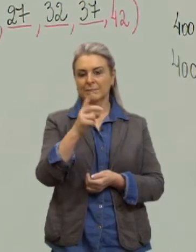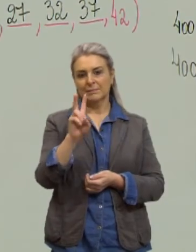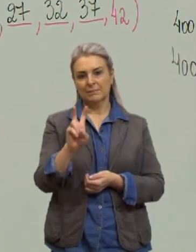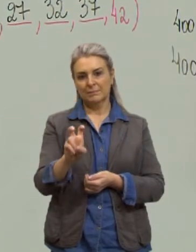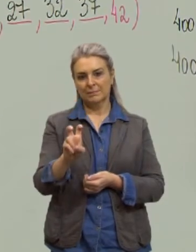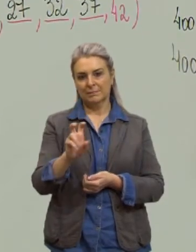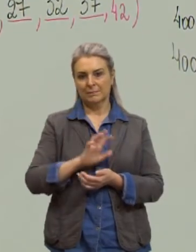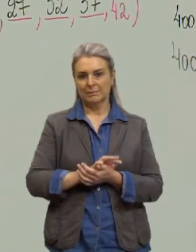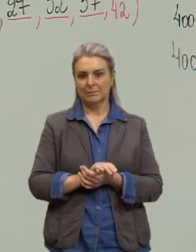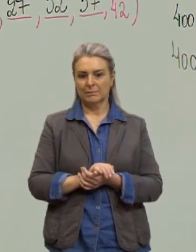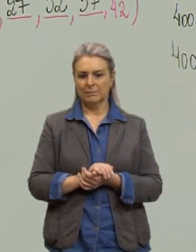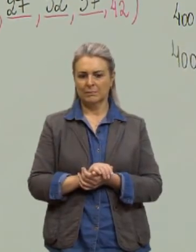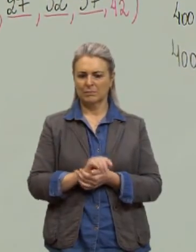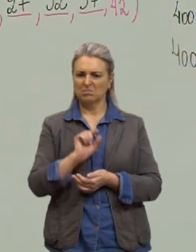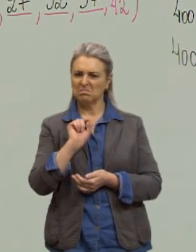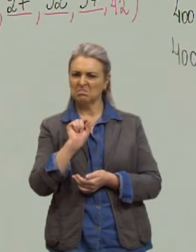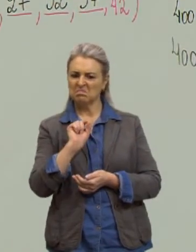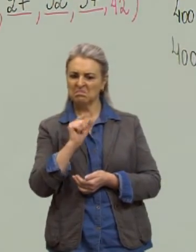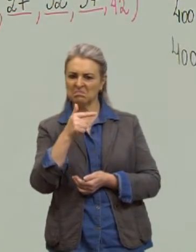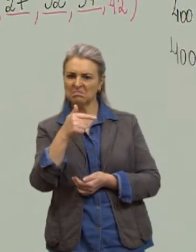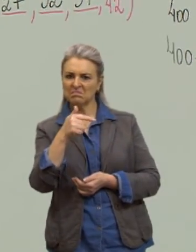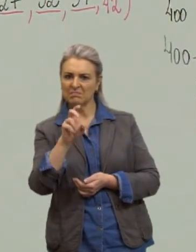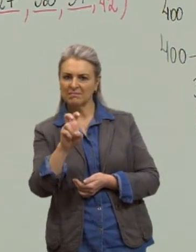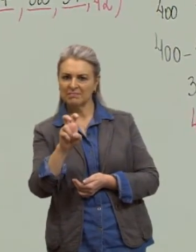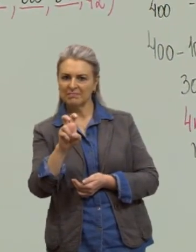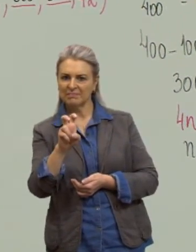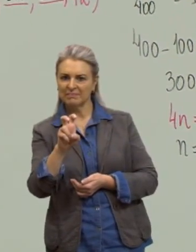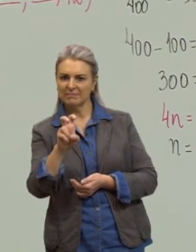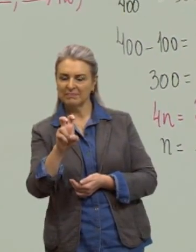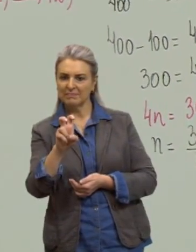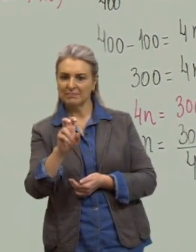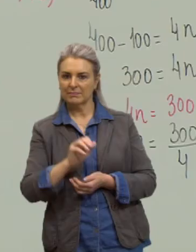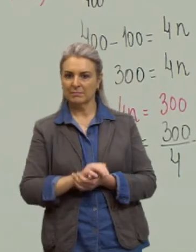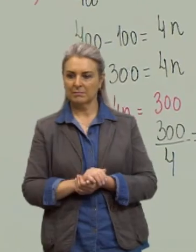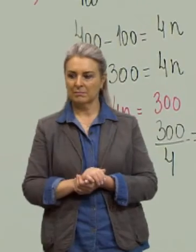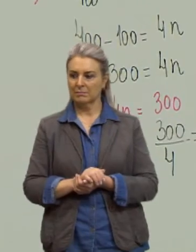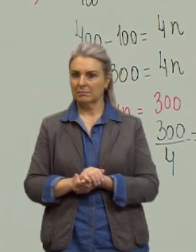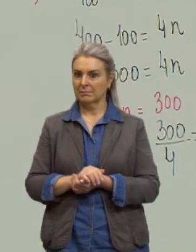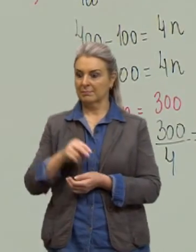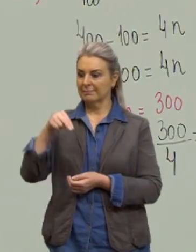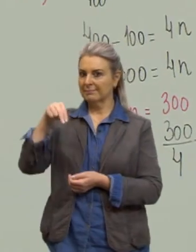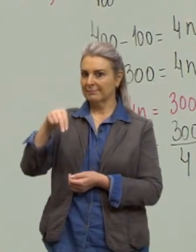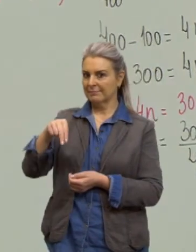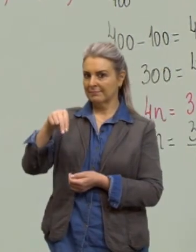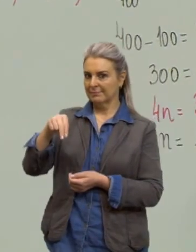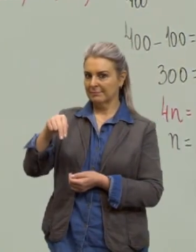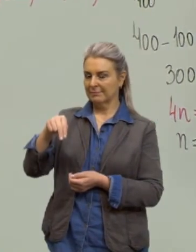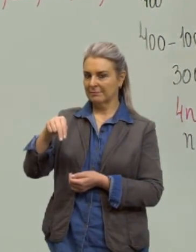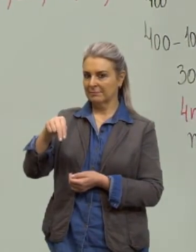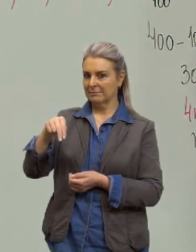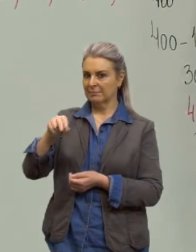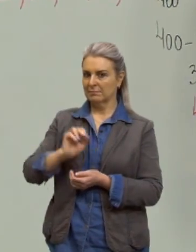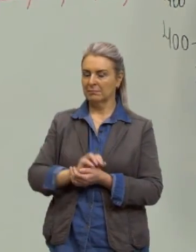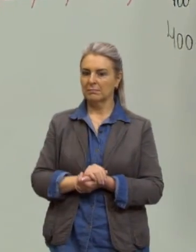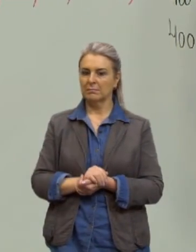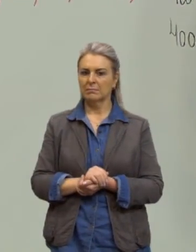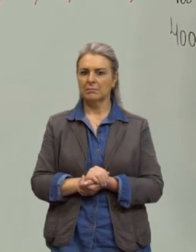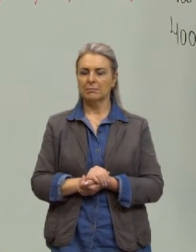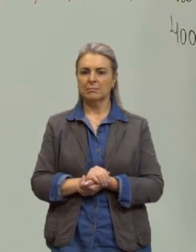o que é esse setenta e cinco esse setenta e cinco é o n quem é o n na nossa